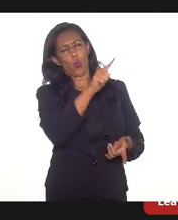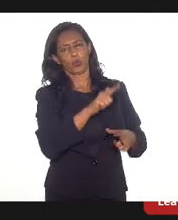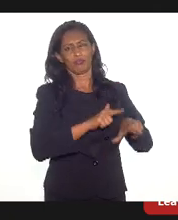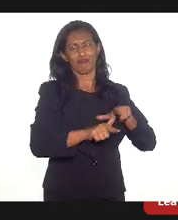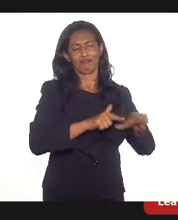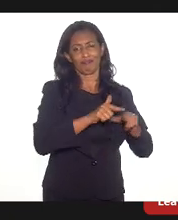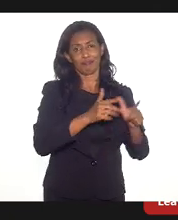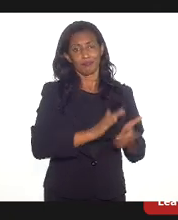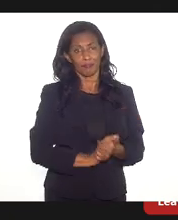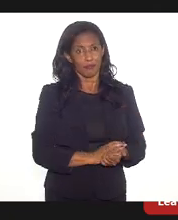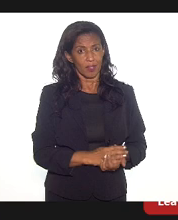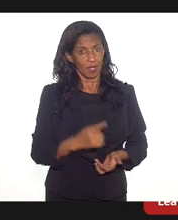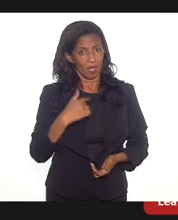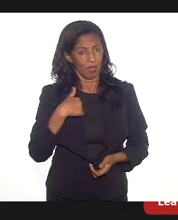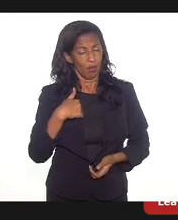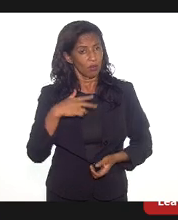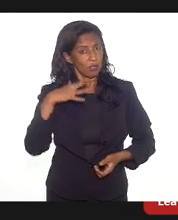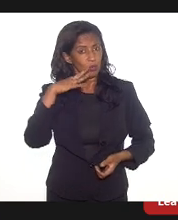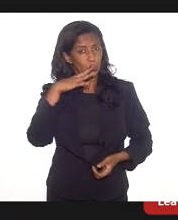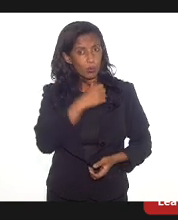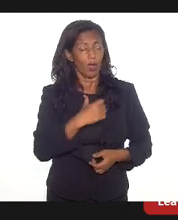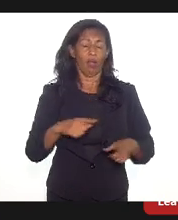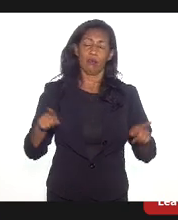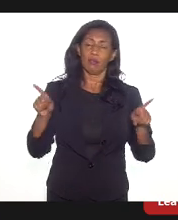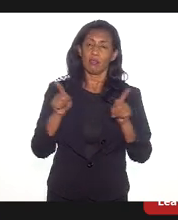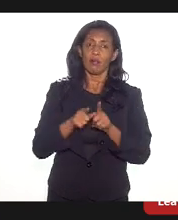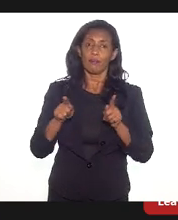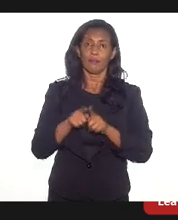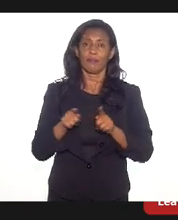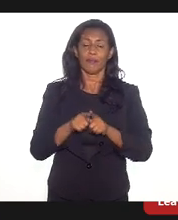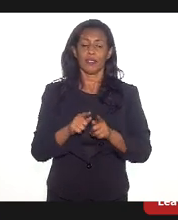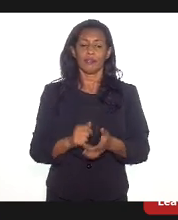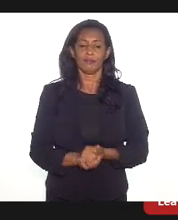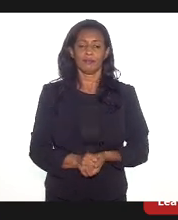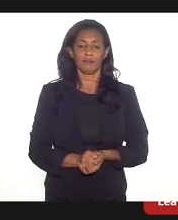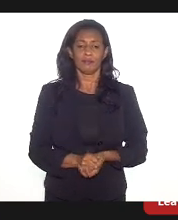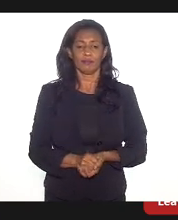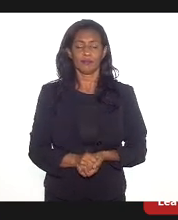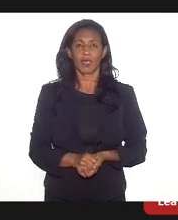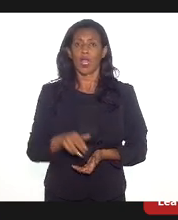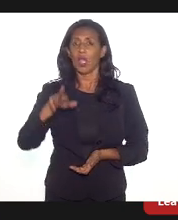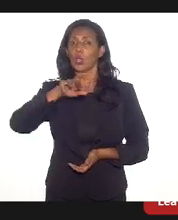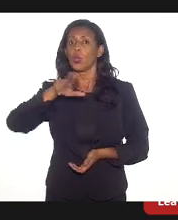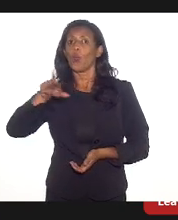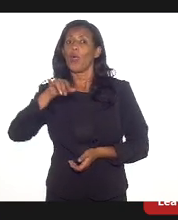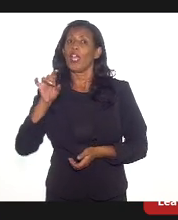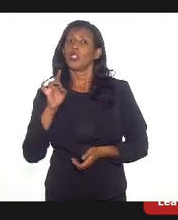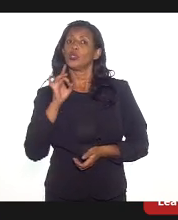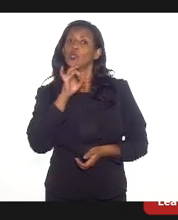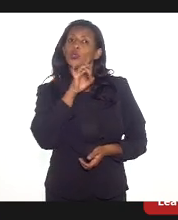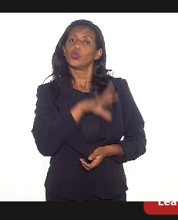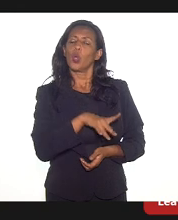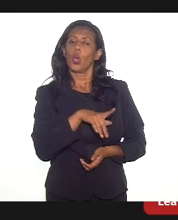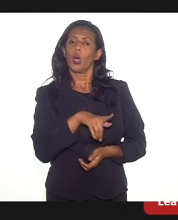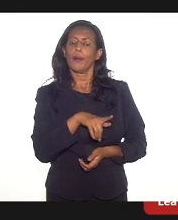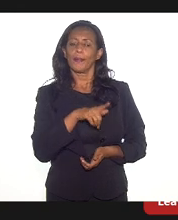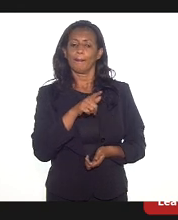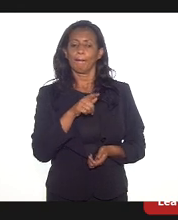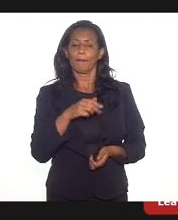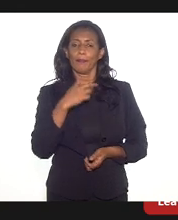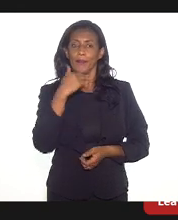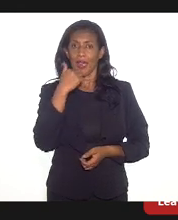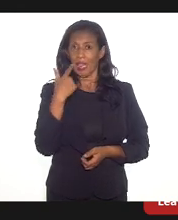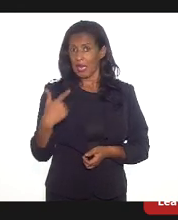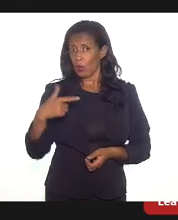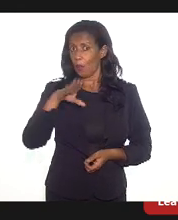E eu tenho percebido também que isso não ocorre somente em relação à questão da língua